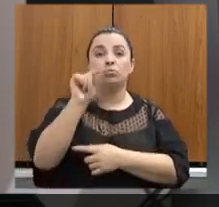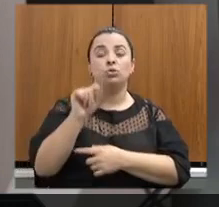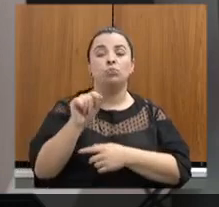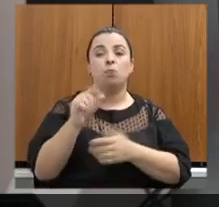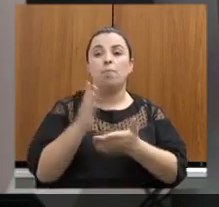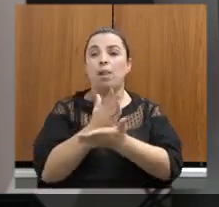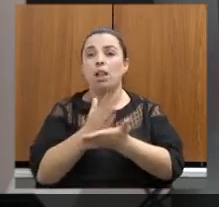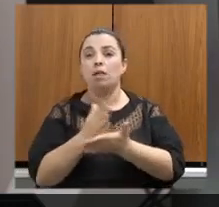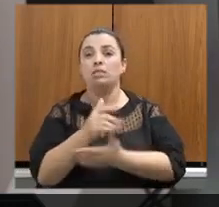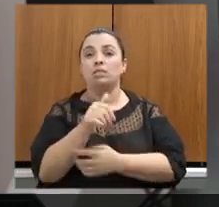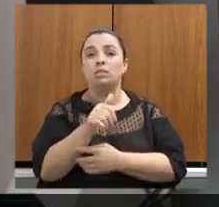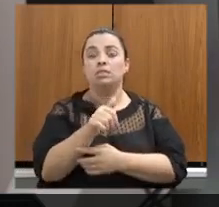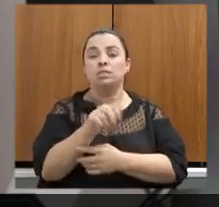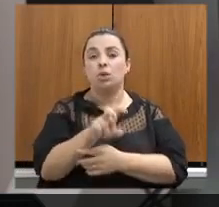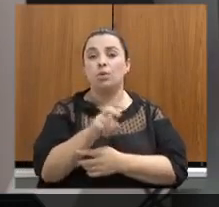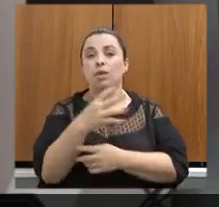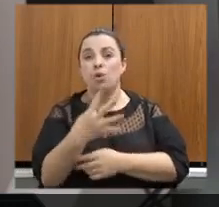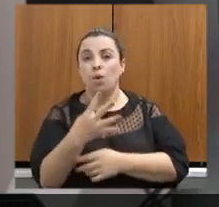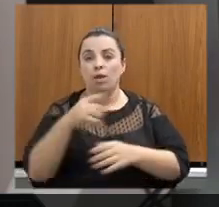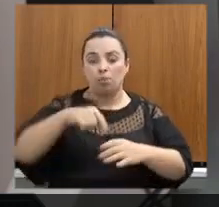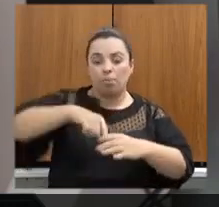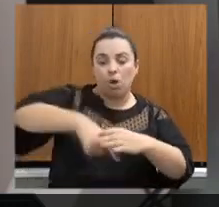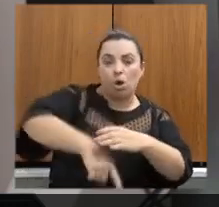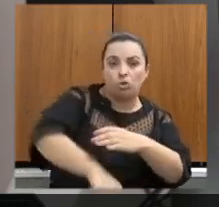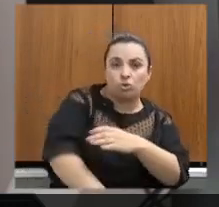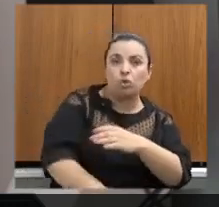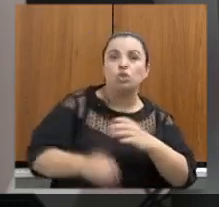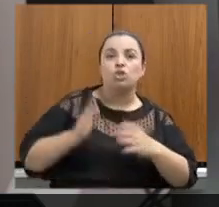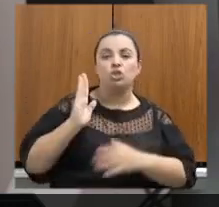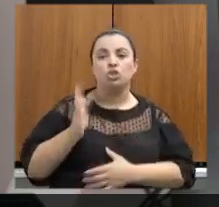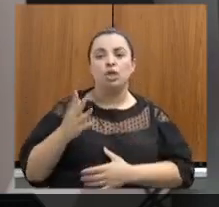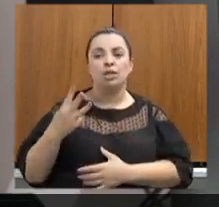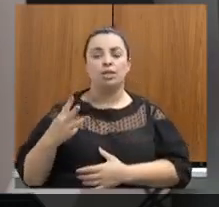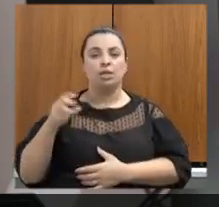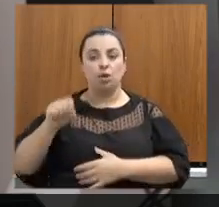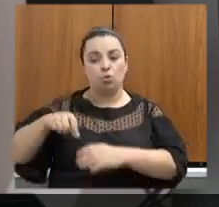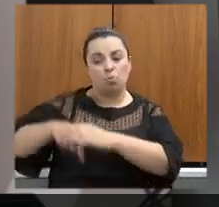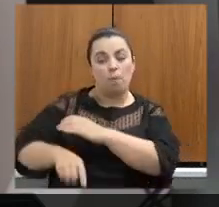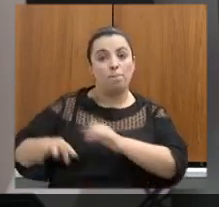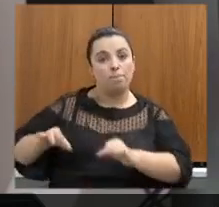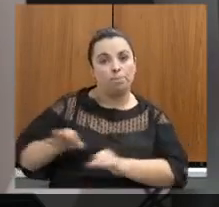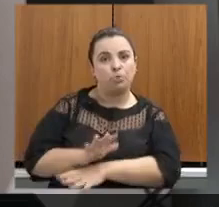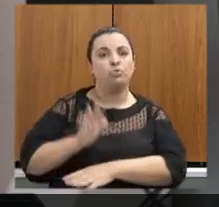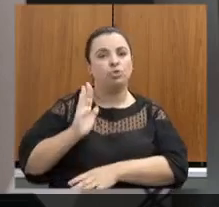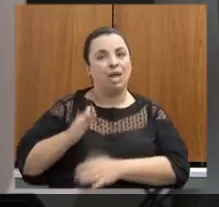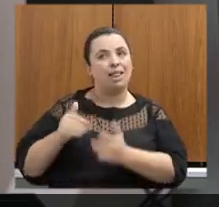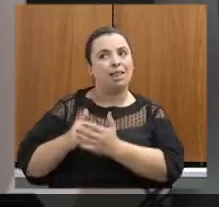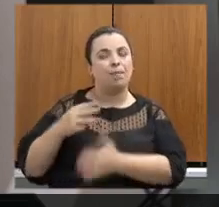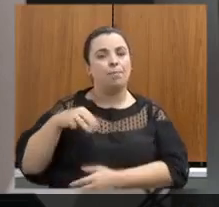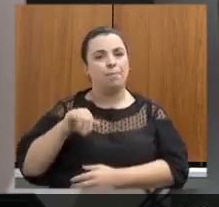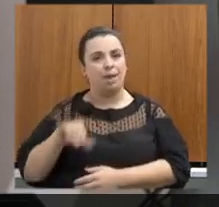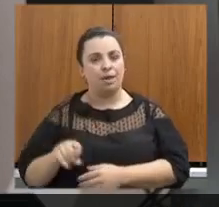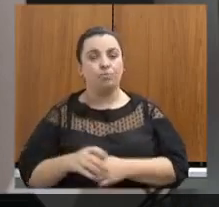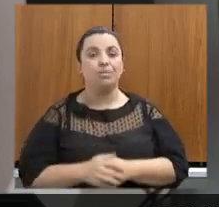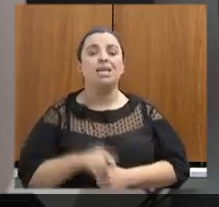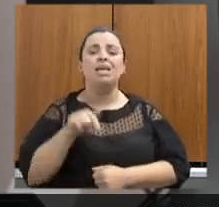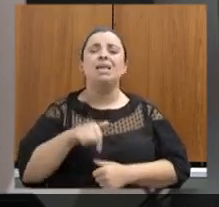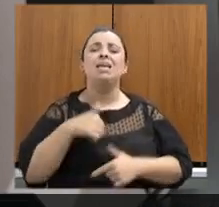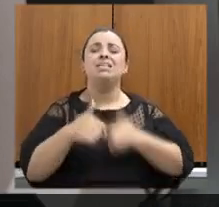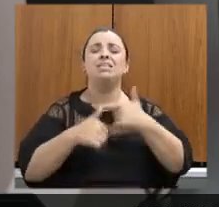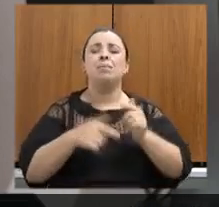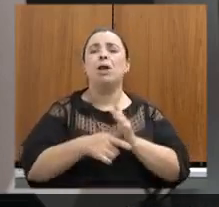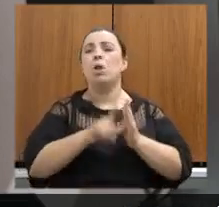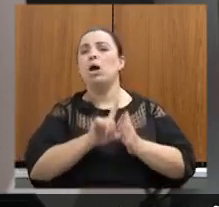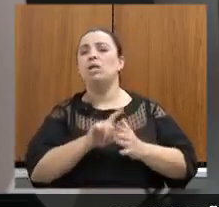perfurados e já perfuramos 38 poços até maio deste ano. Esses trabalhos de resíduos sólidos mencionados